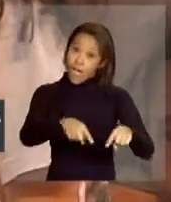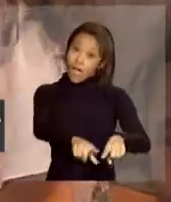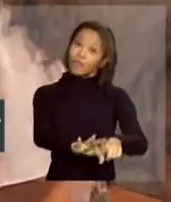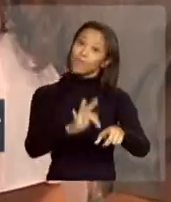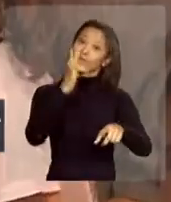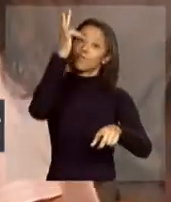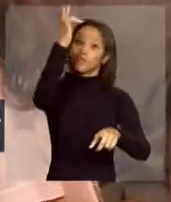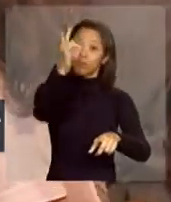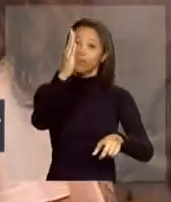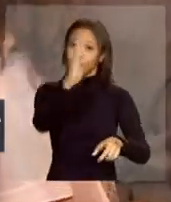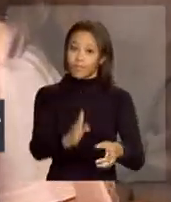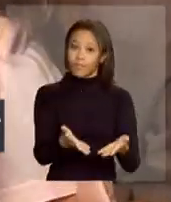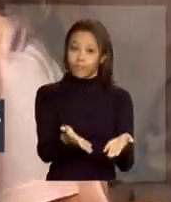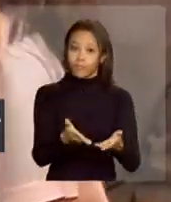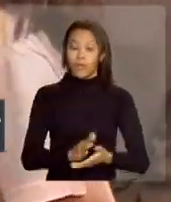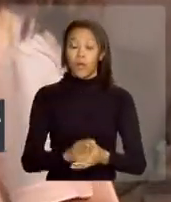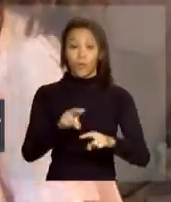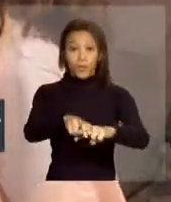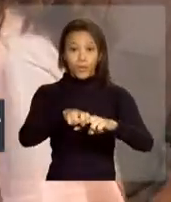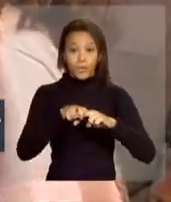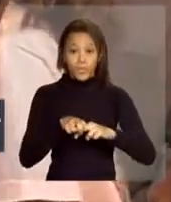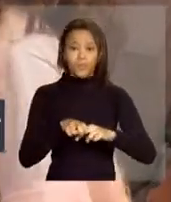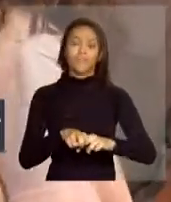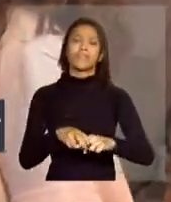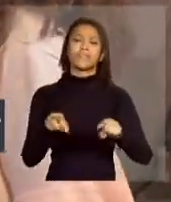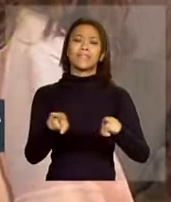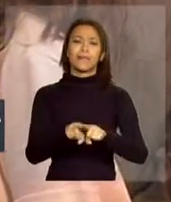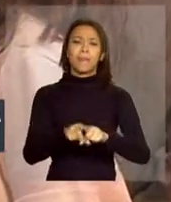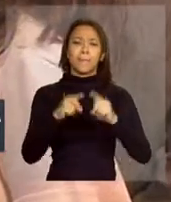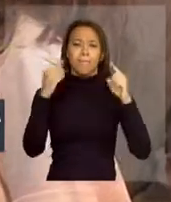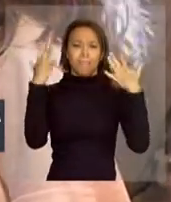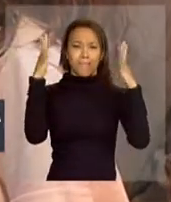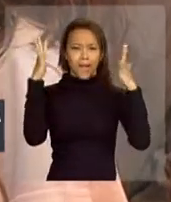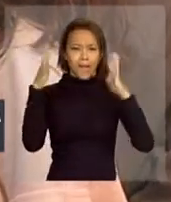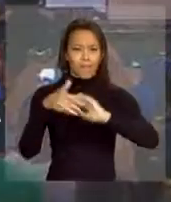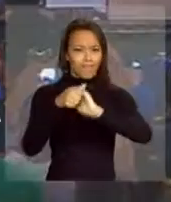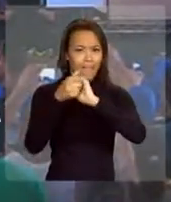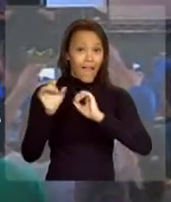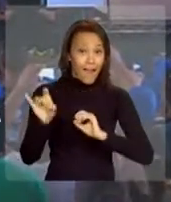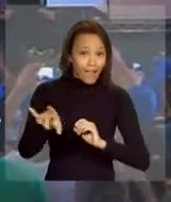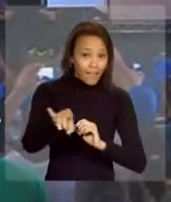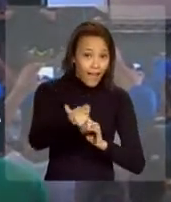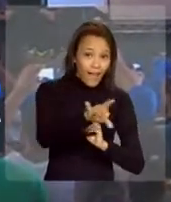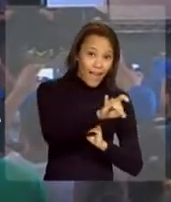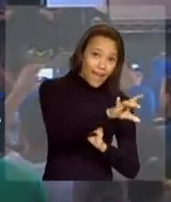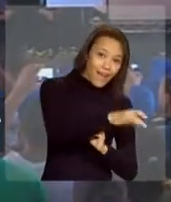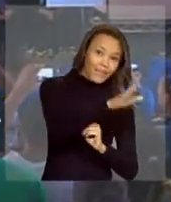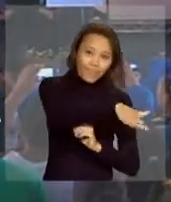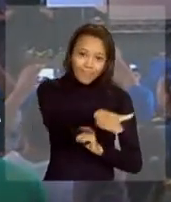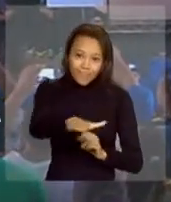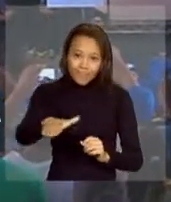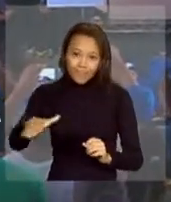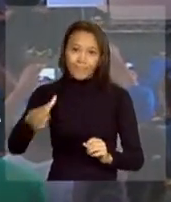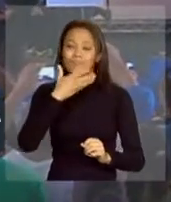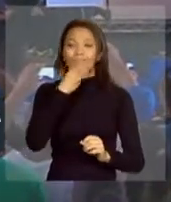nosso futuro. Por isso, um parabéns a cada uma das paulistinhas e dos paulistinhos que